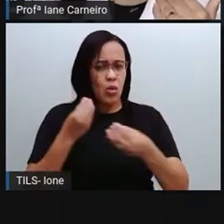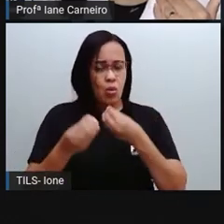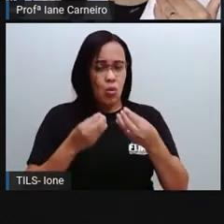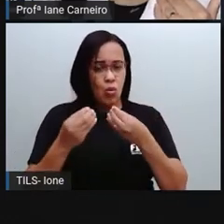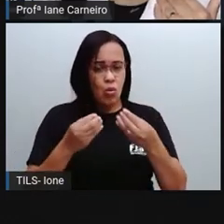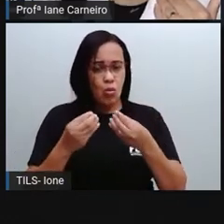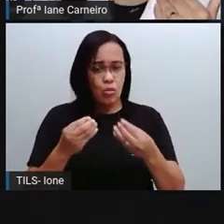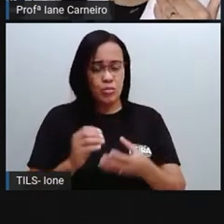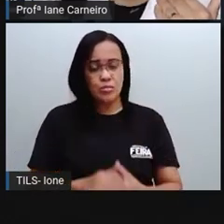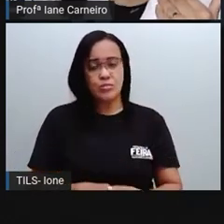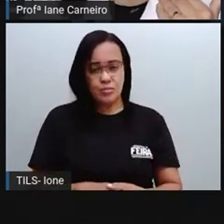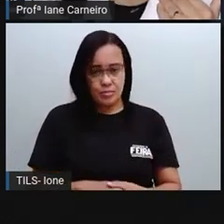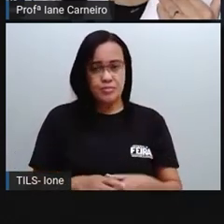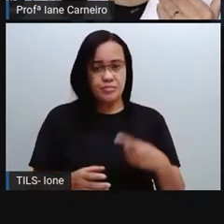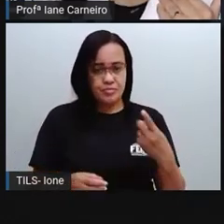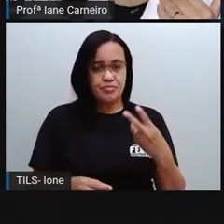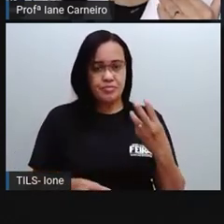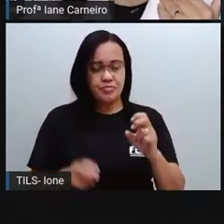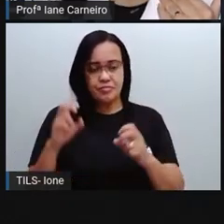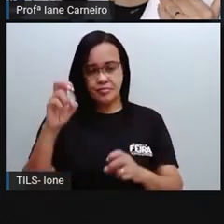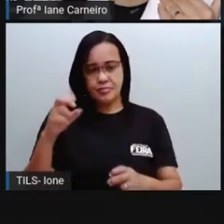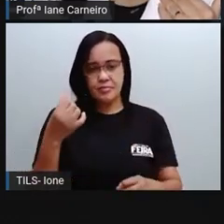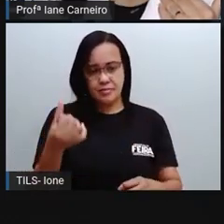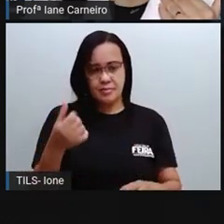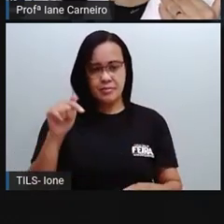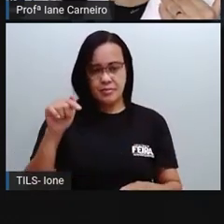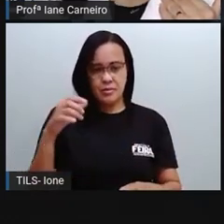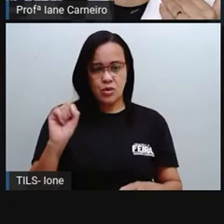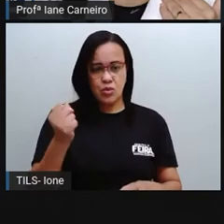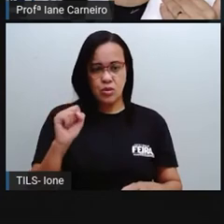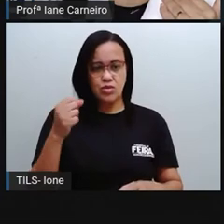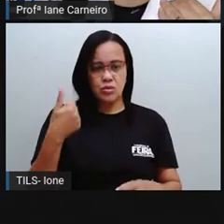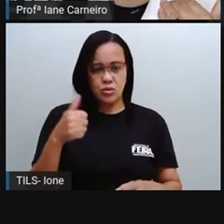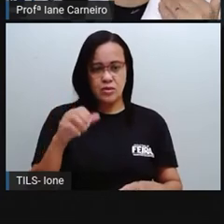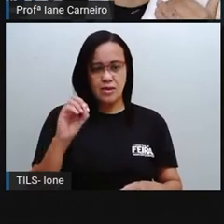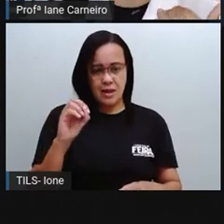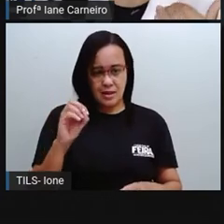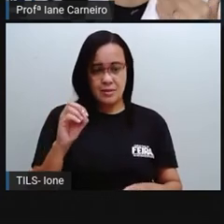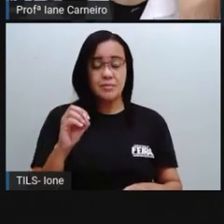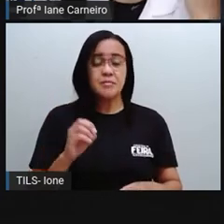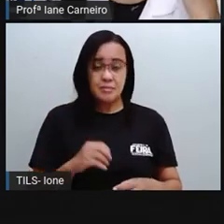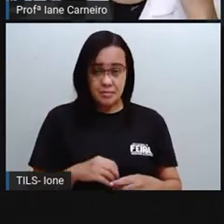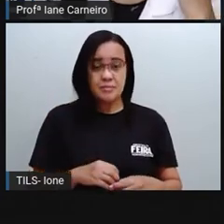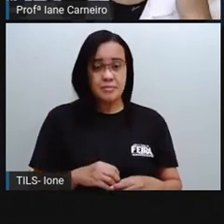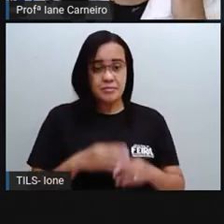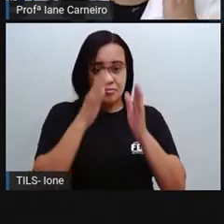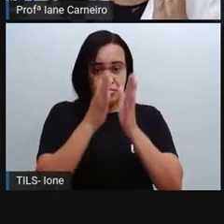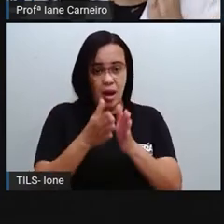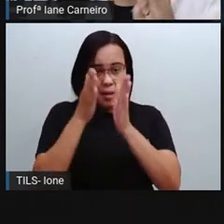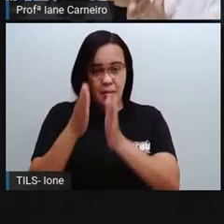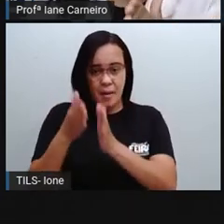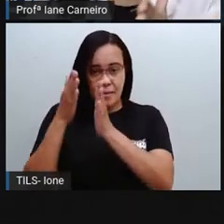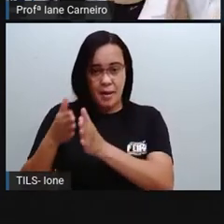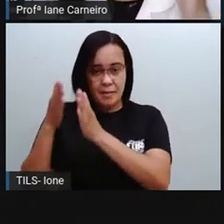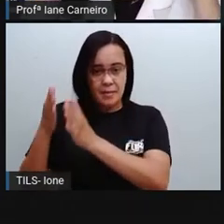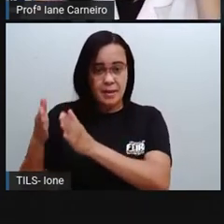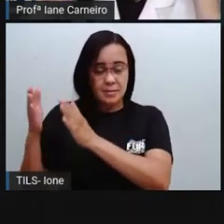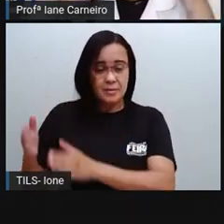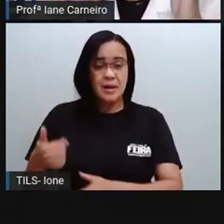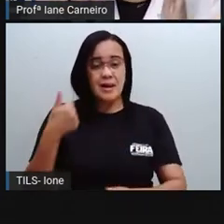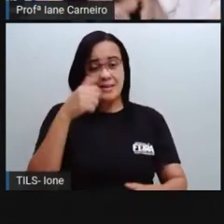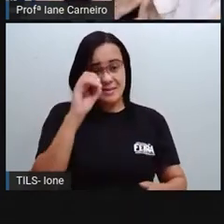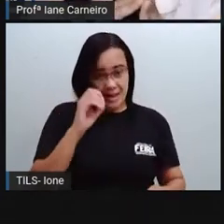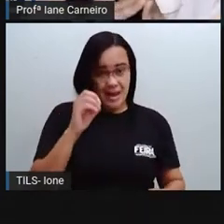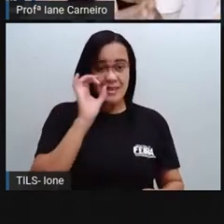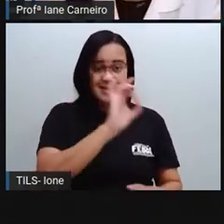dois, três, quatro, cinco, seis, sete, oito, nove, dez. Então tem 10 barrinhas com